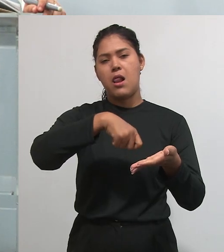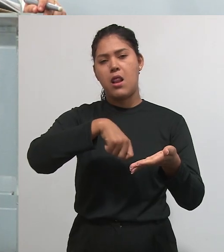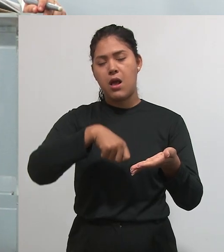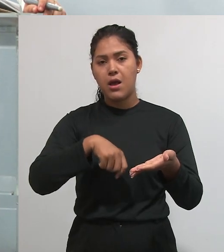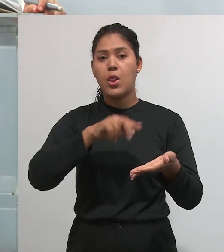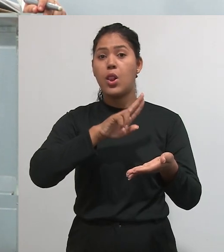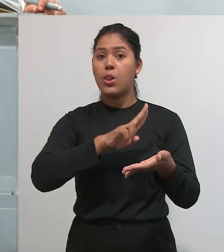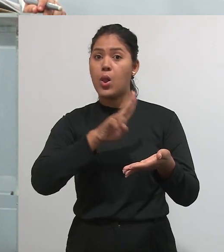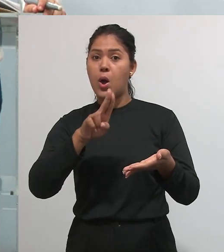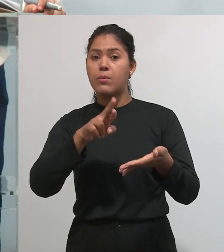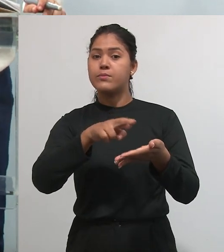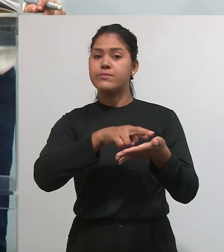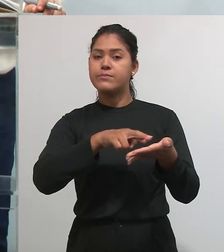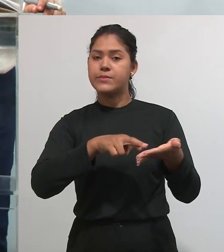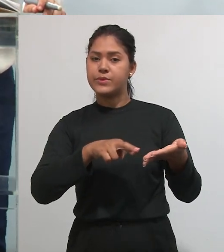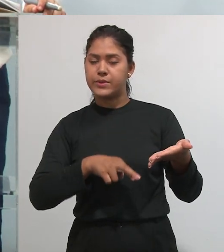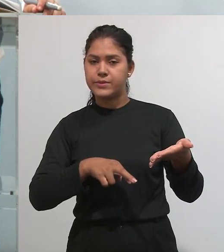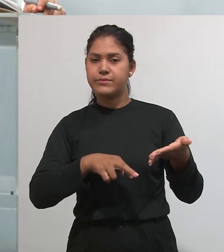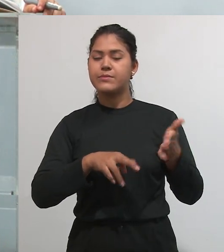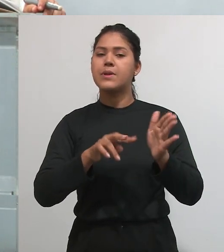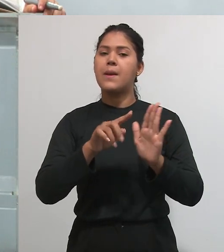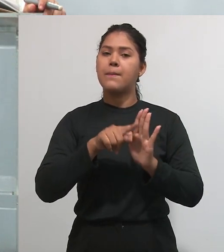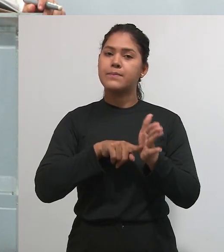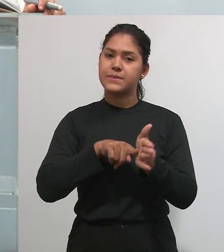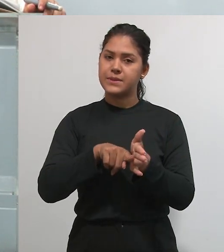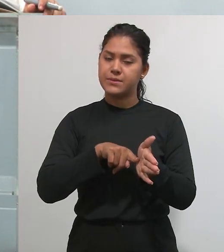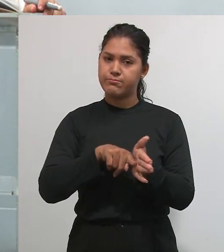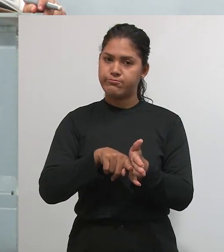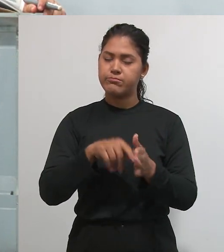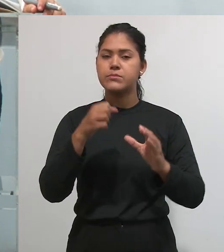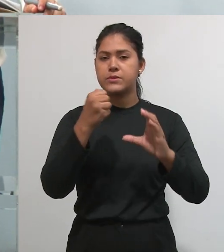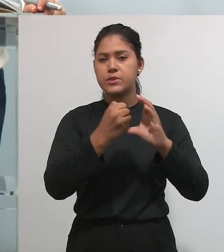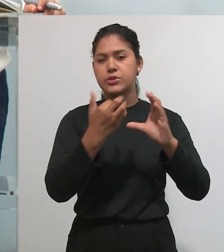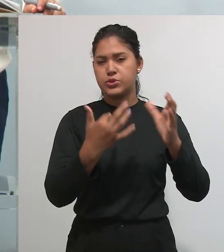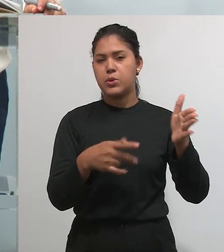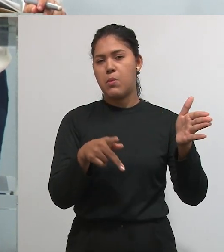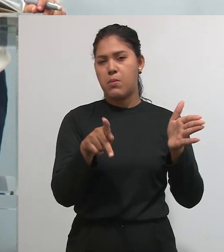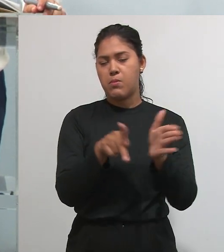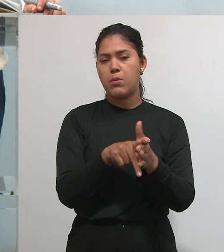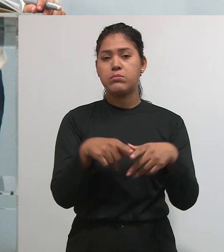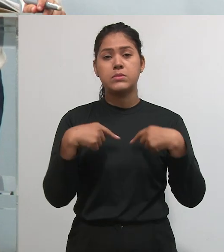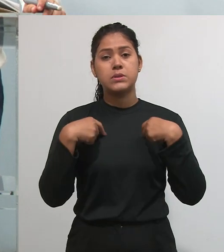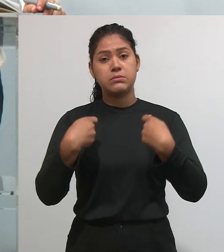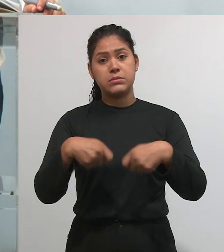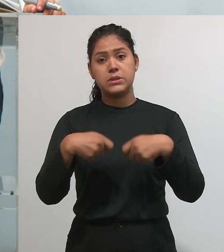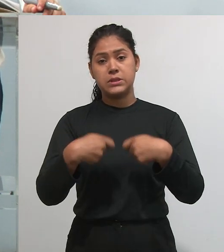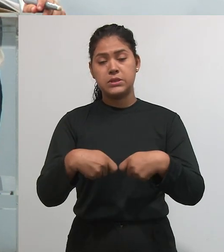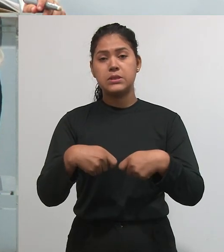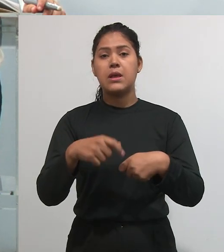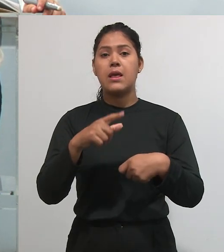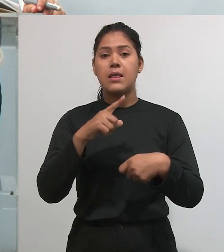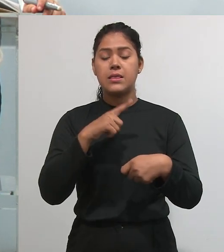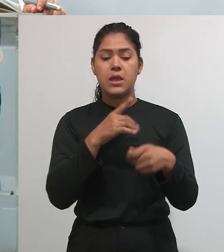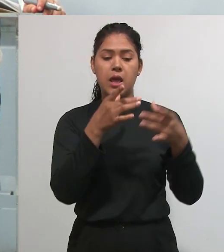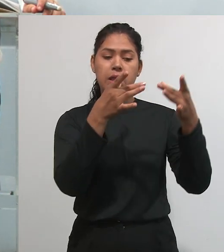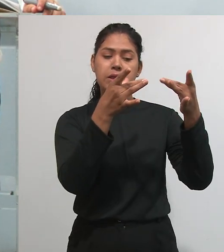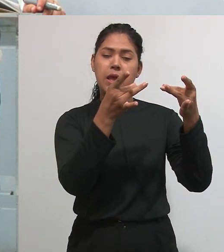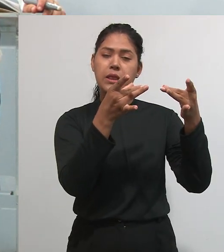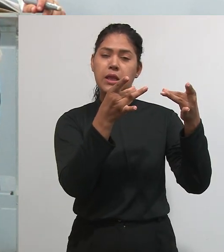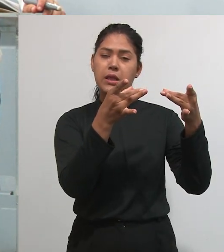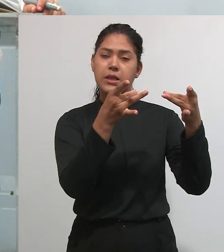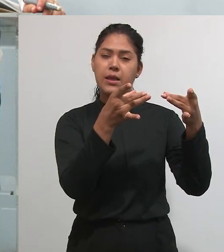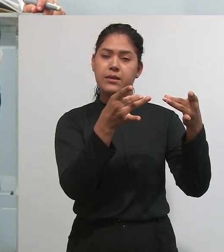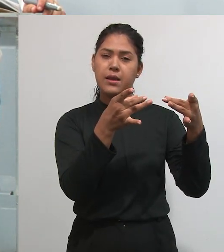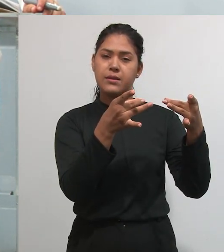então, no relatório de pesquisa. Uma característica do relatório de pesquisa é que ela tem que contar, conter detalhado